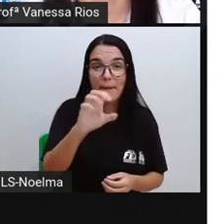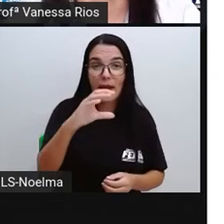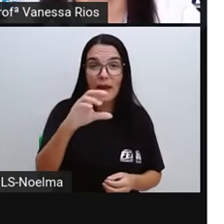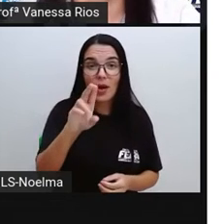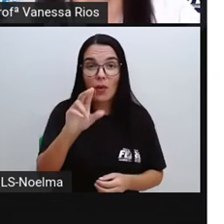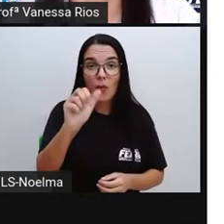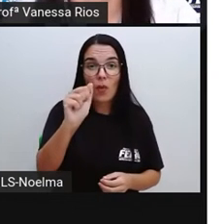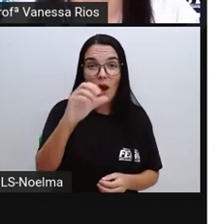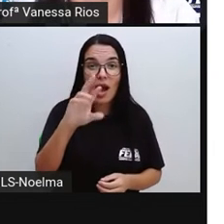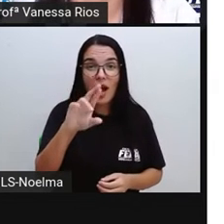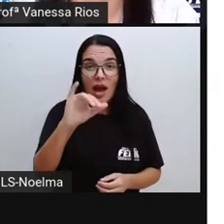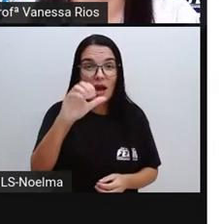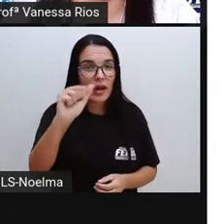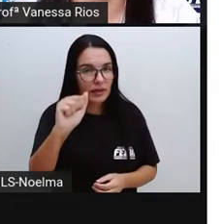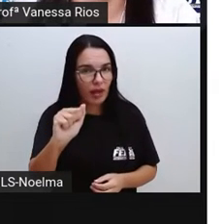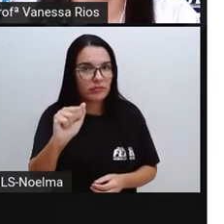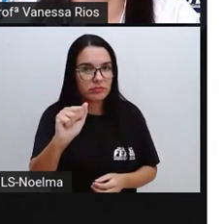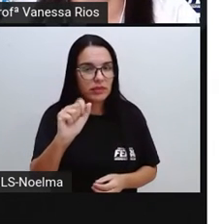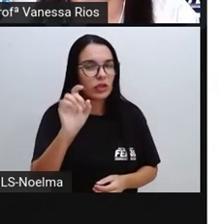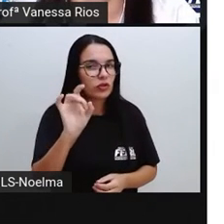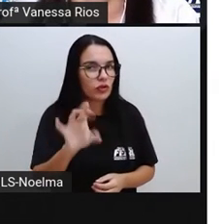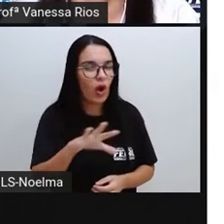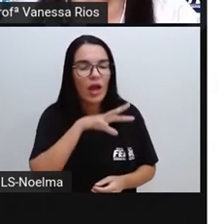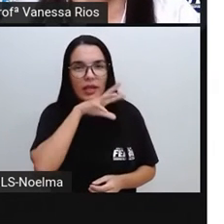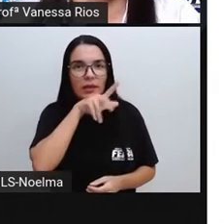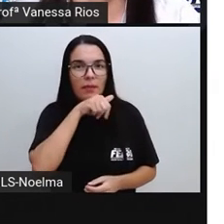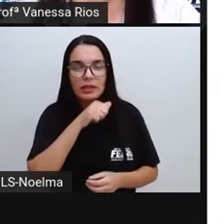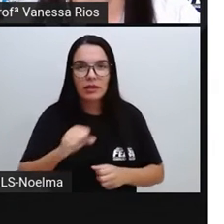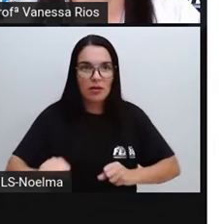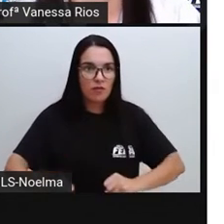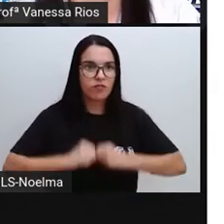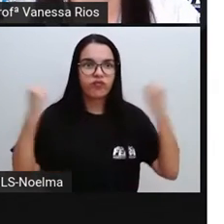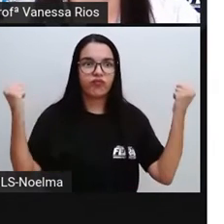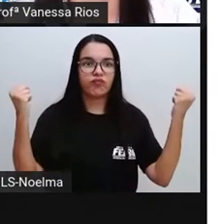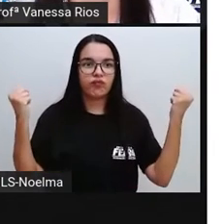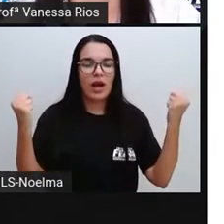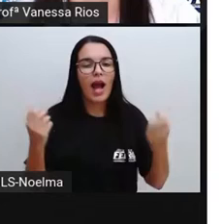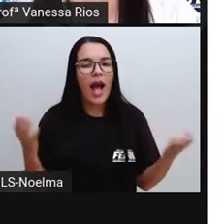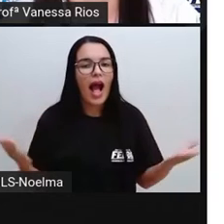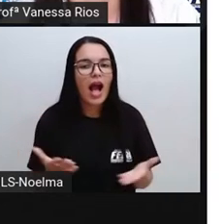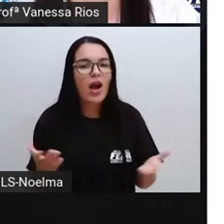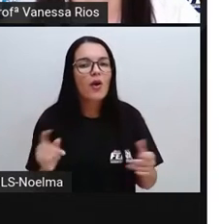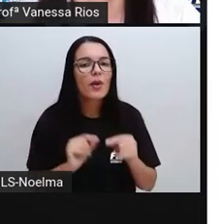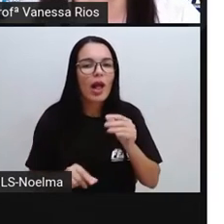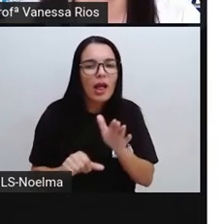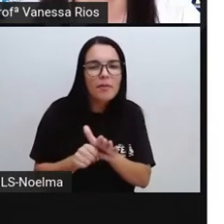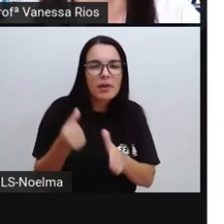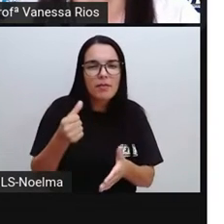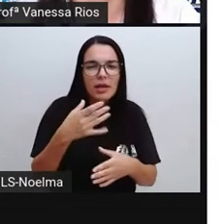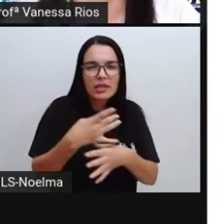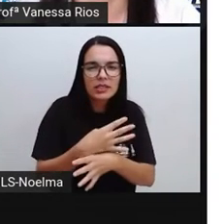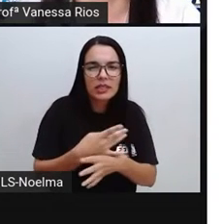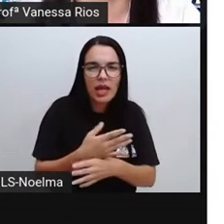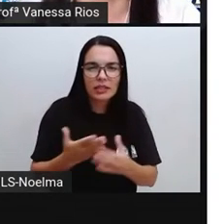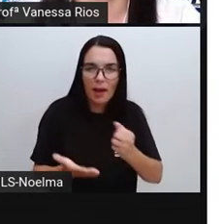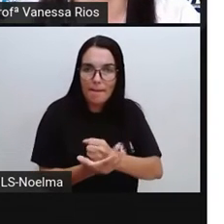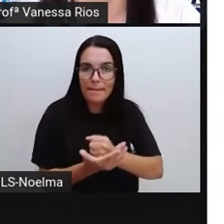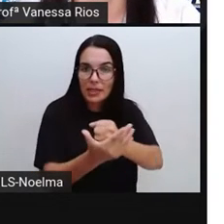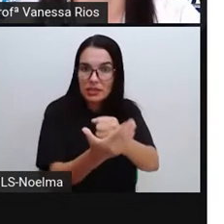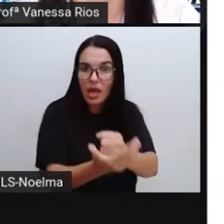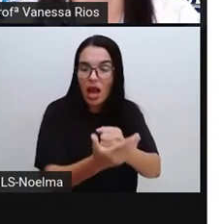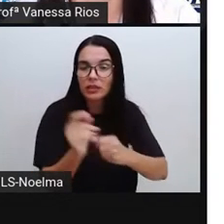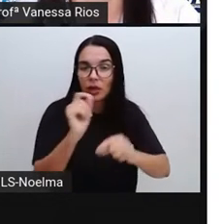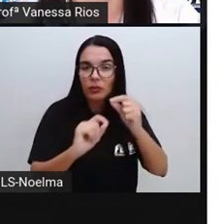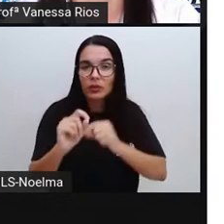até então eram selvagens. As primeiras civilizações baseadas na agricultura intensiva